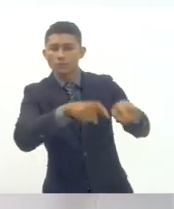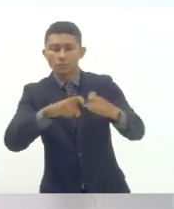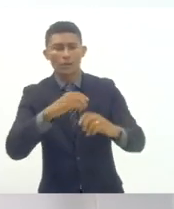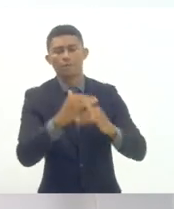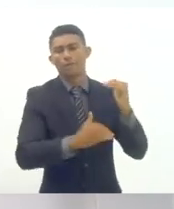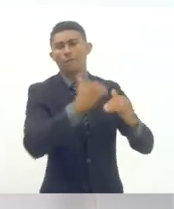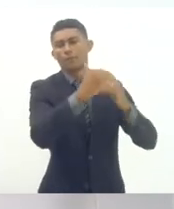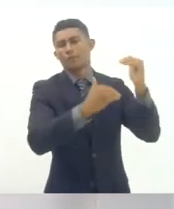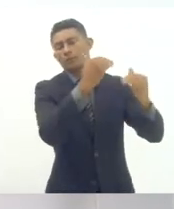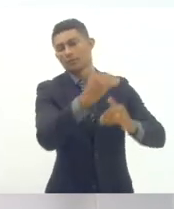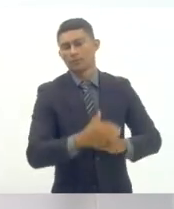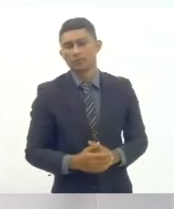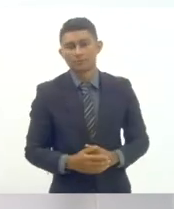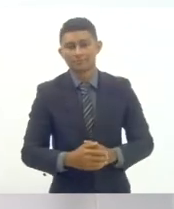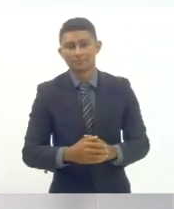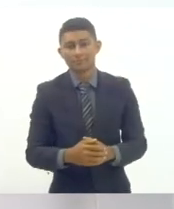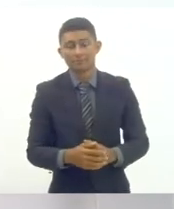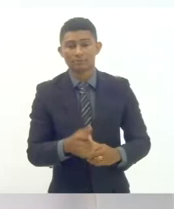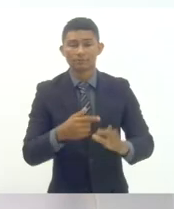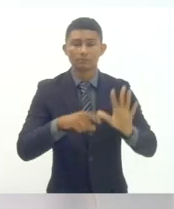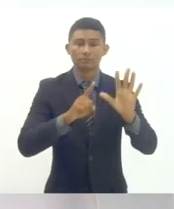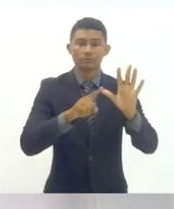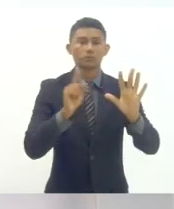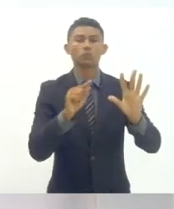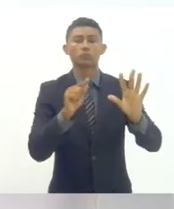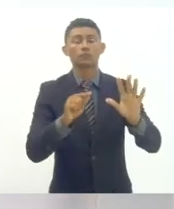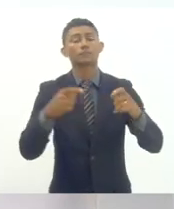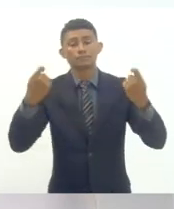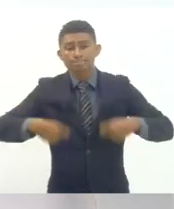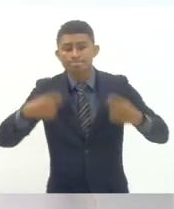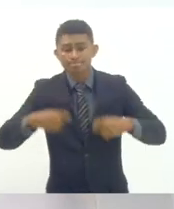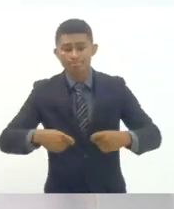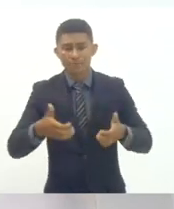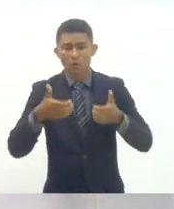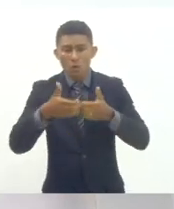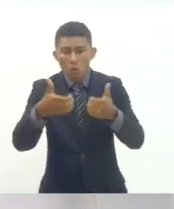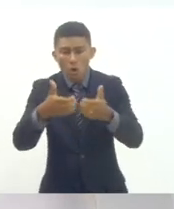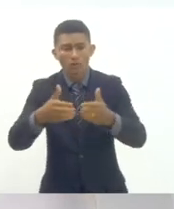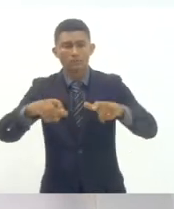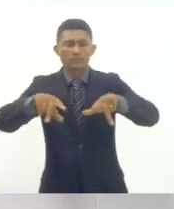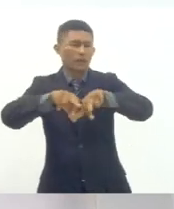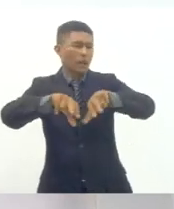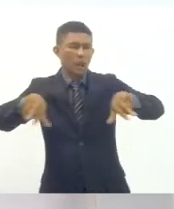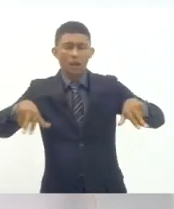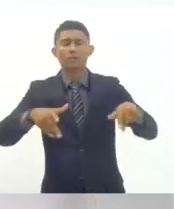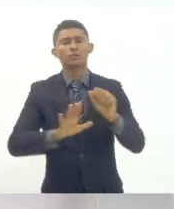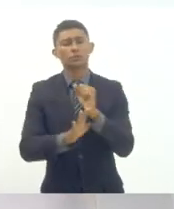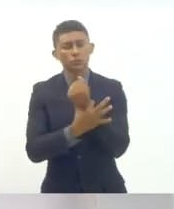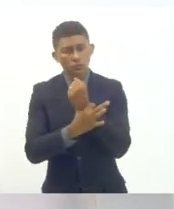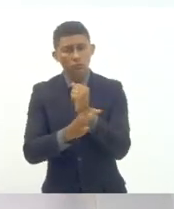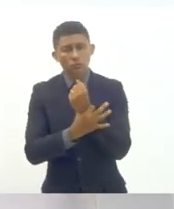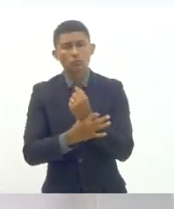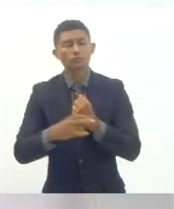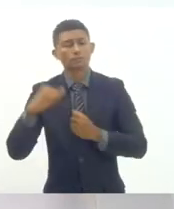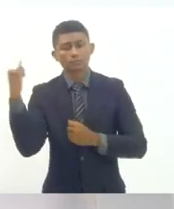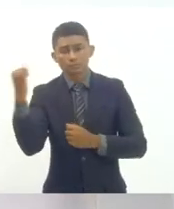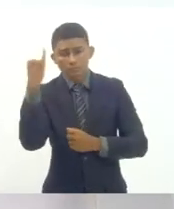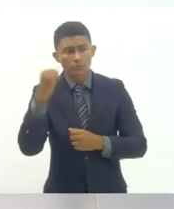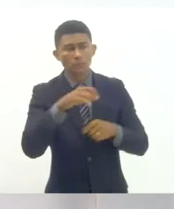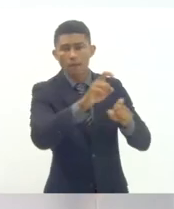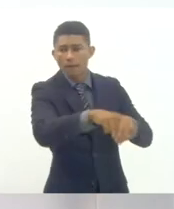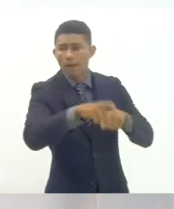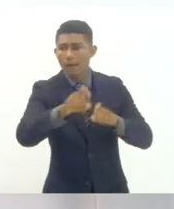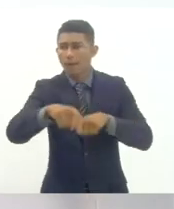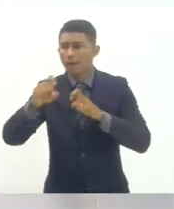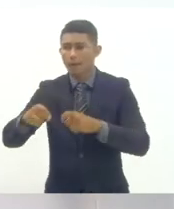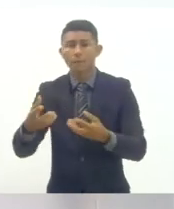a garantia de transporte público seguro e de qualidade intracampo para os e